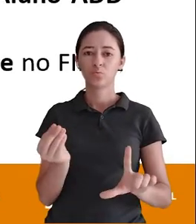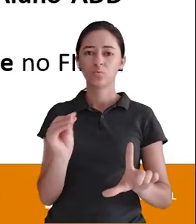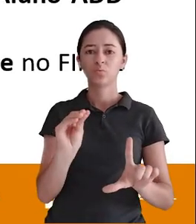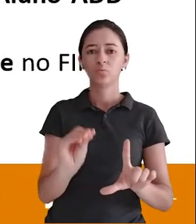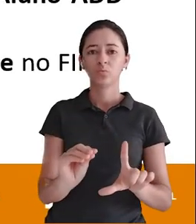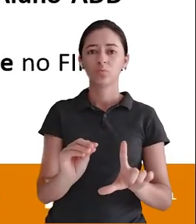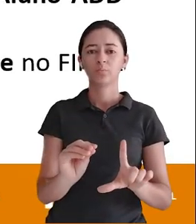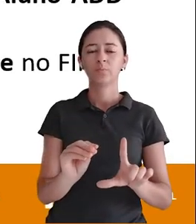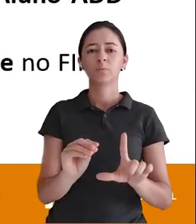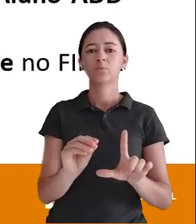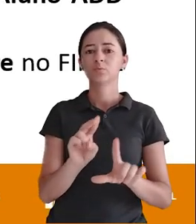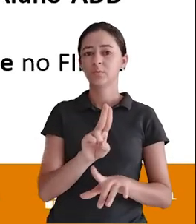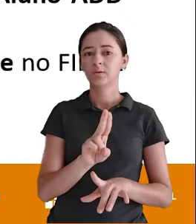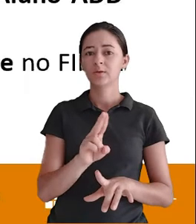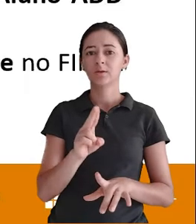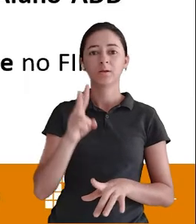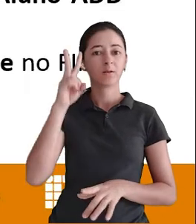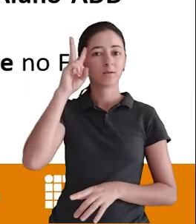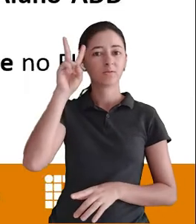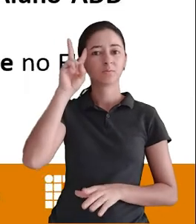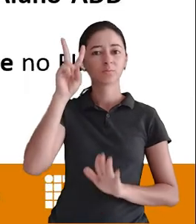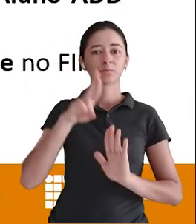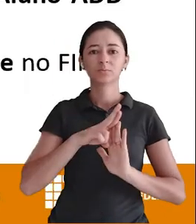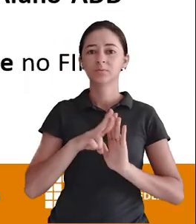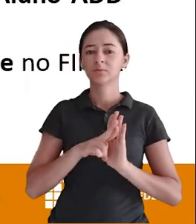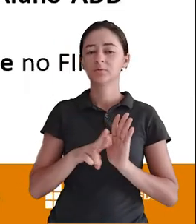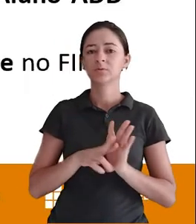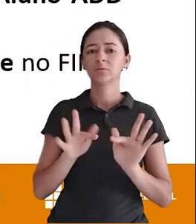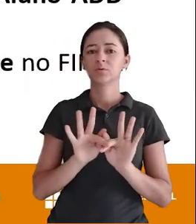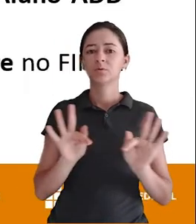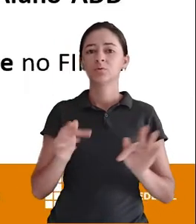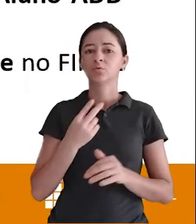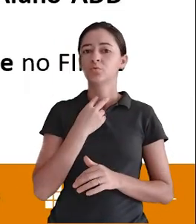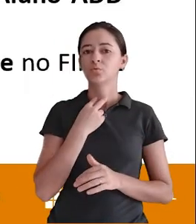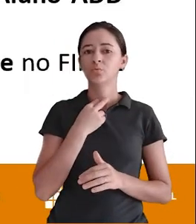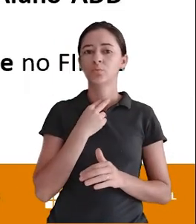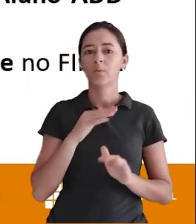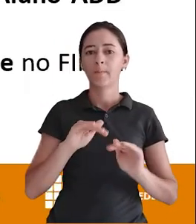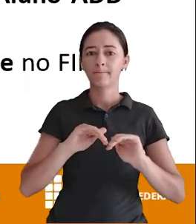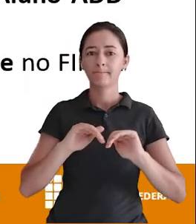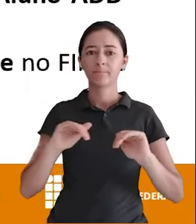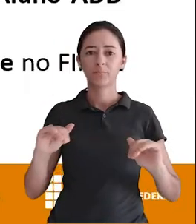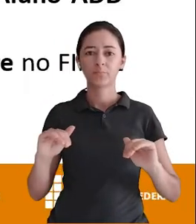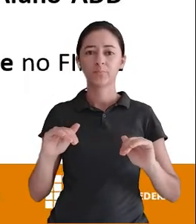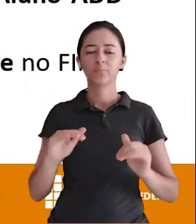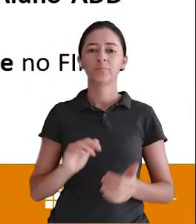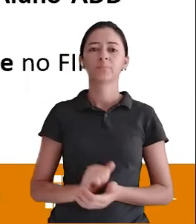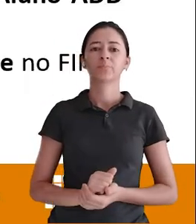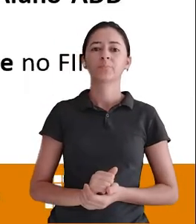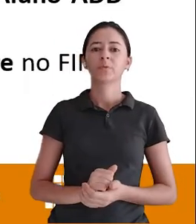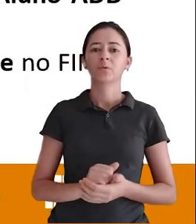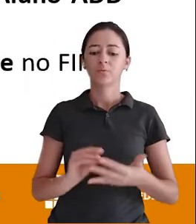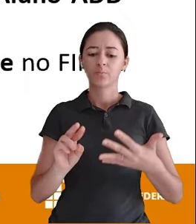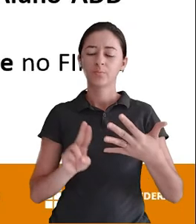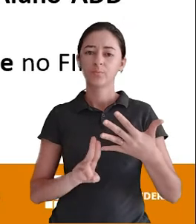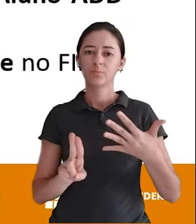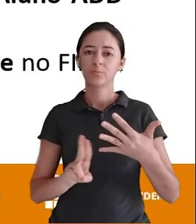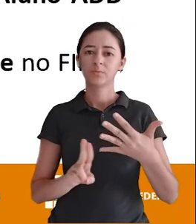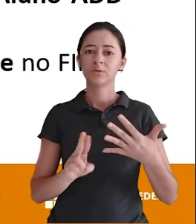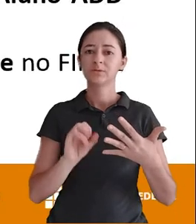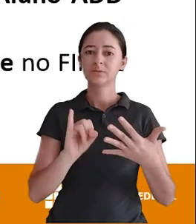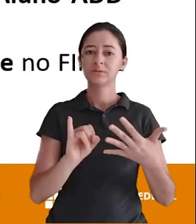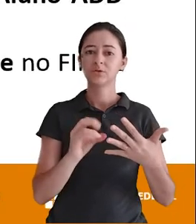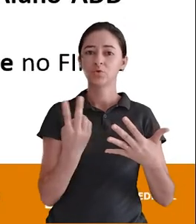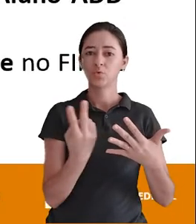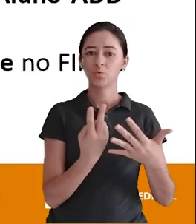regras Que vocês aprenderam Até momento Não pode haver espaço No nome do atributo Quando existe Nome duplo Do atributo Deve ser